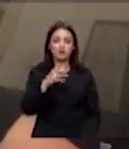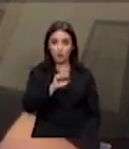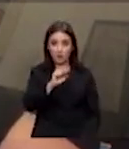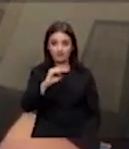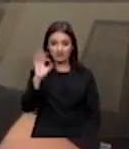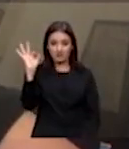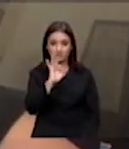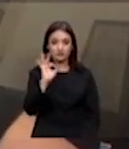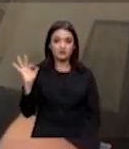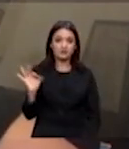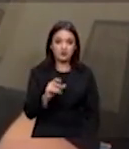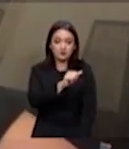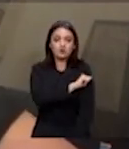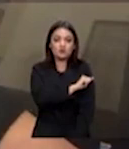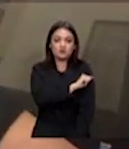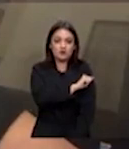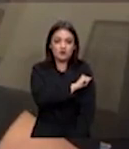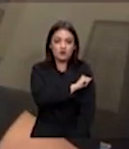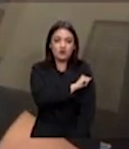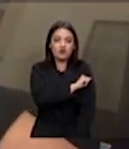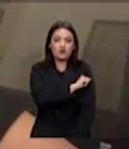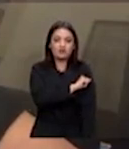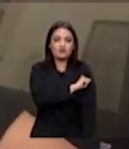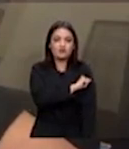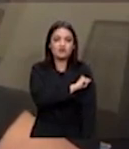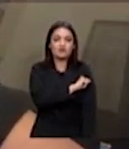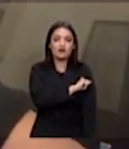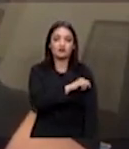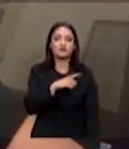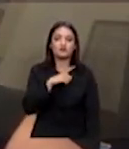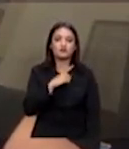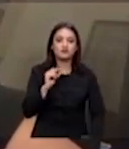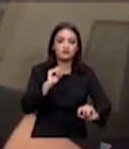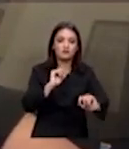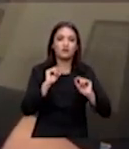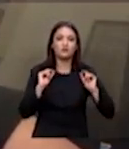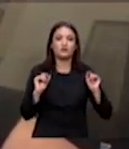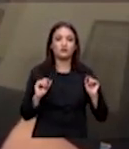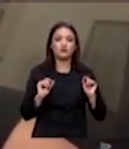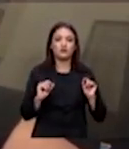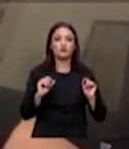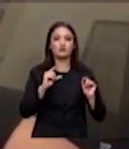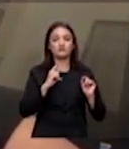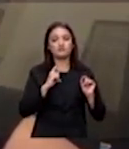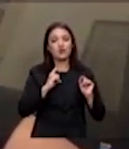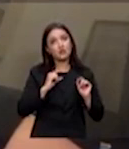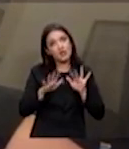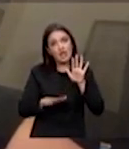estudantes eles se enquadram dentro das condições de deficiência leve